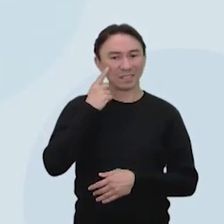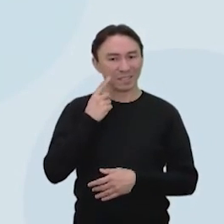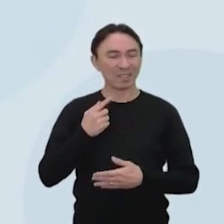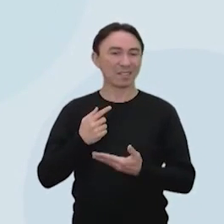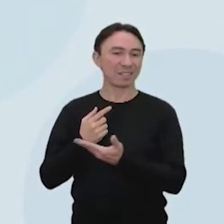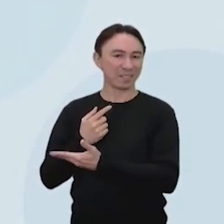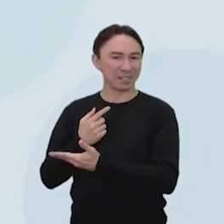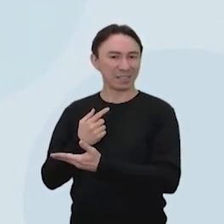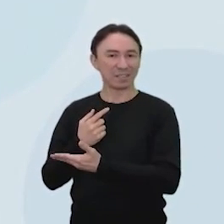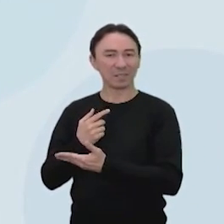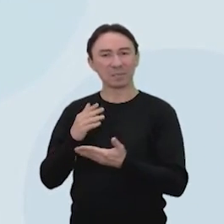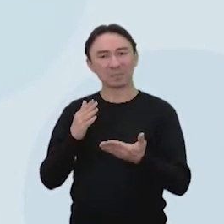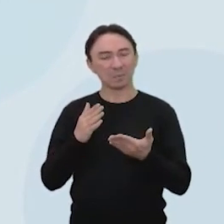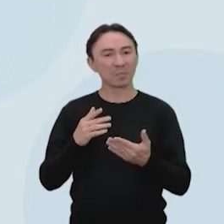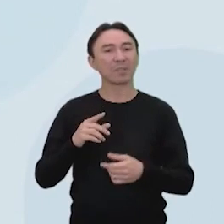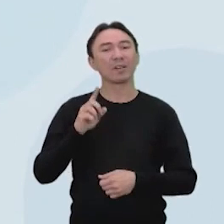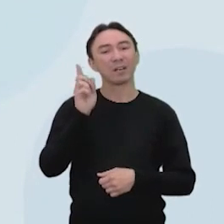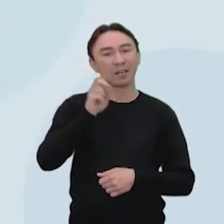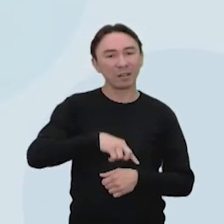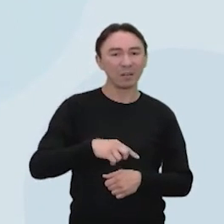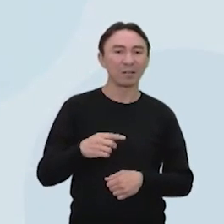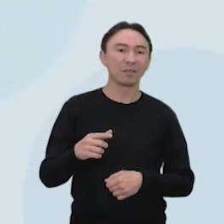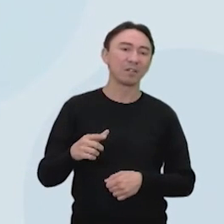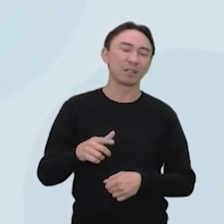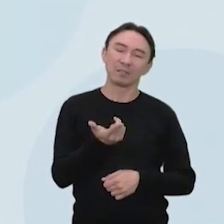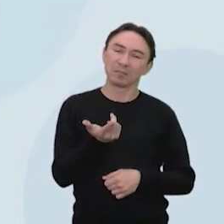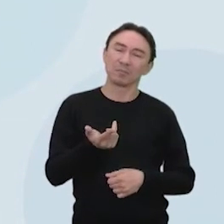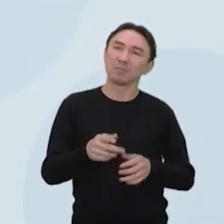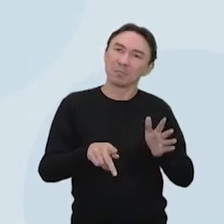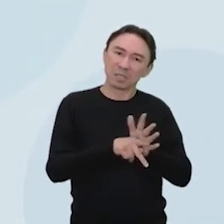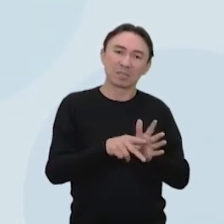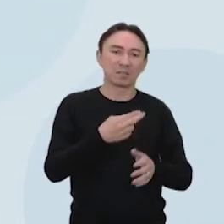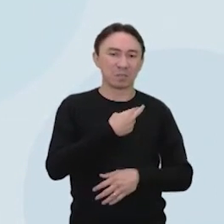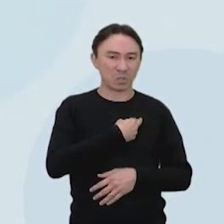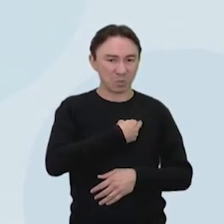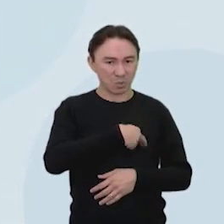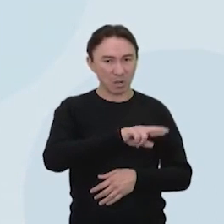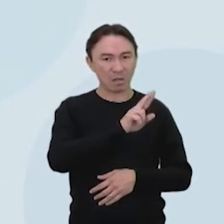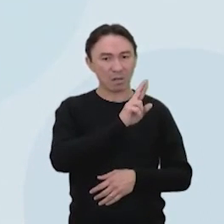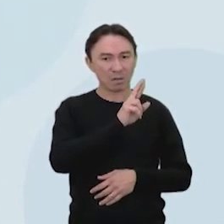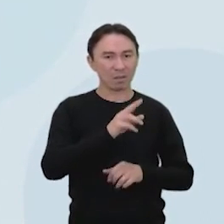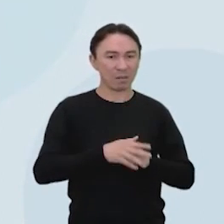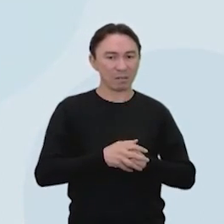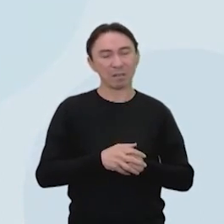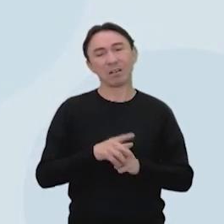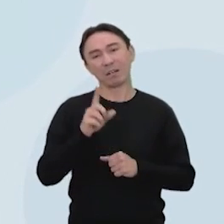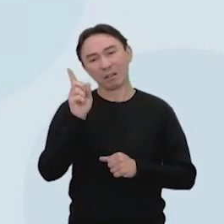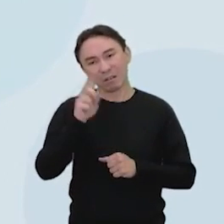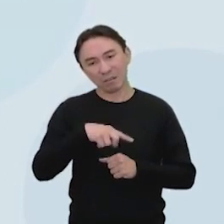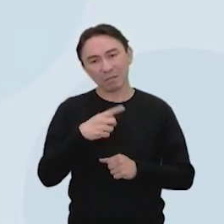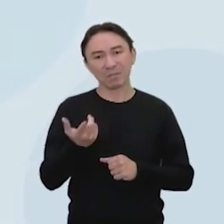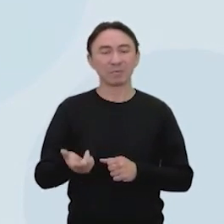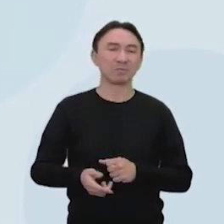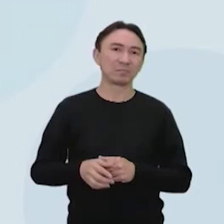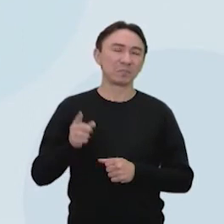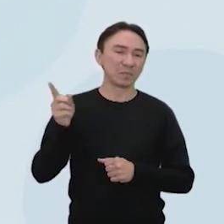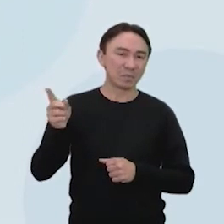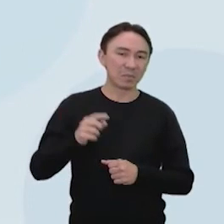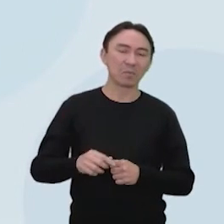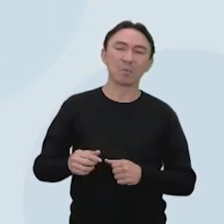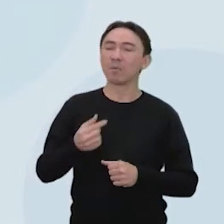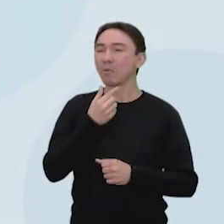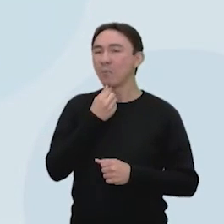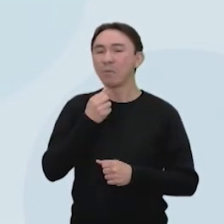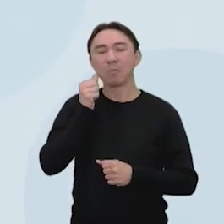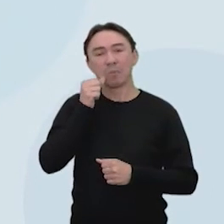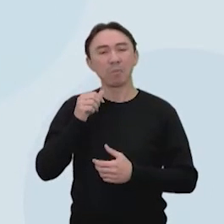melhores, né? O símbolo religioso. Ou seja, era um casal que pertencia à igreja católica. Porque tem